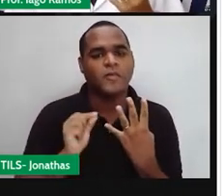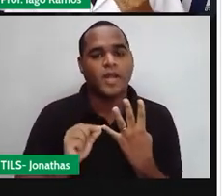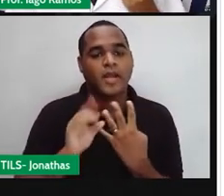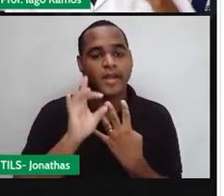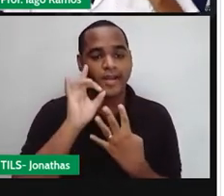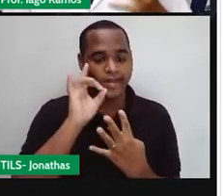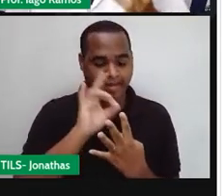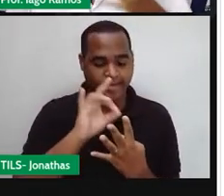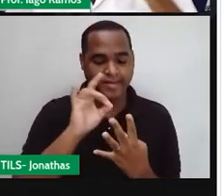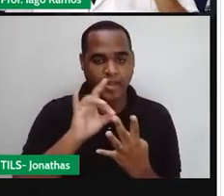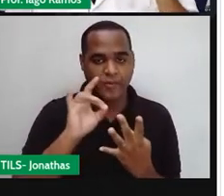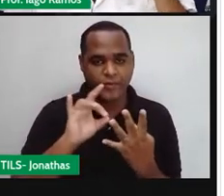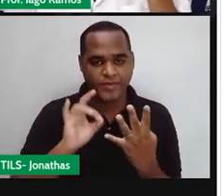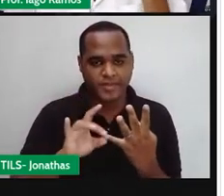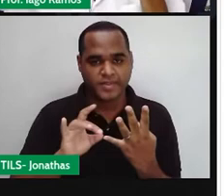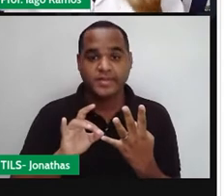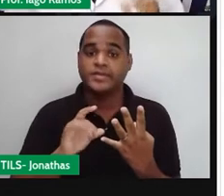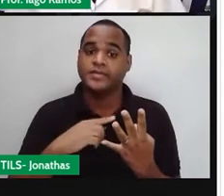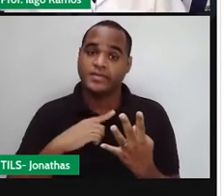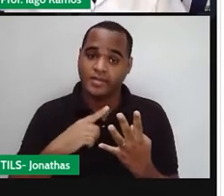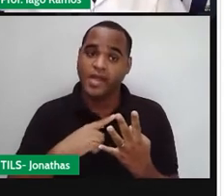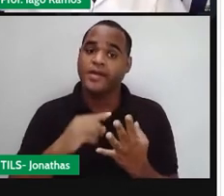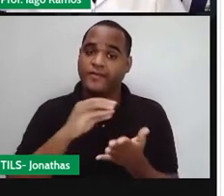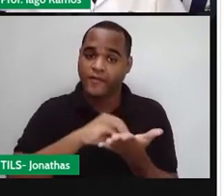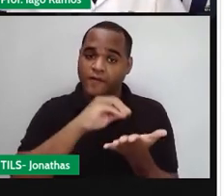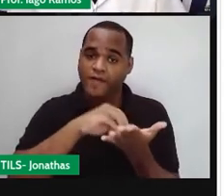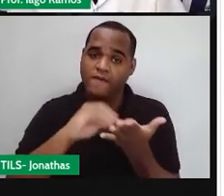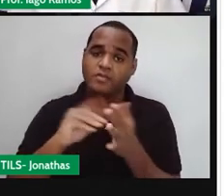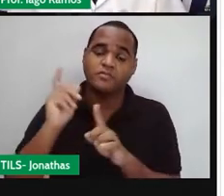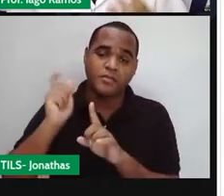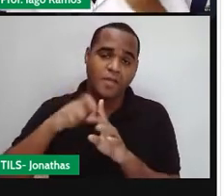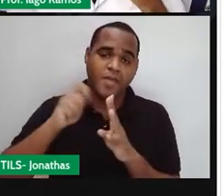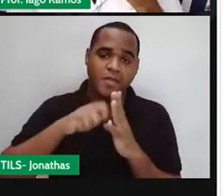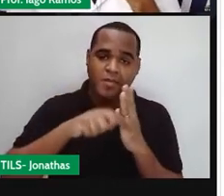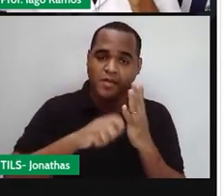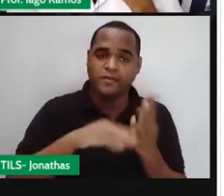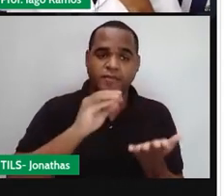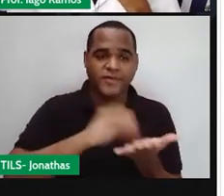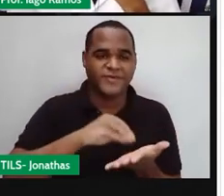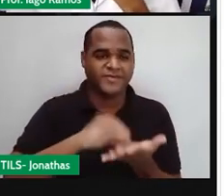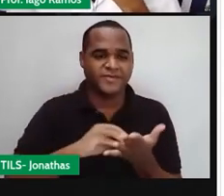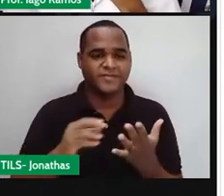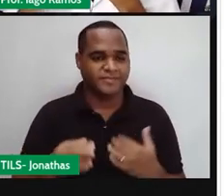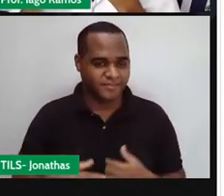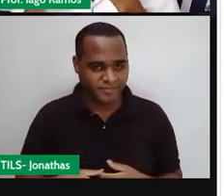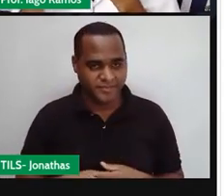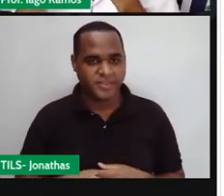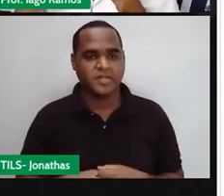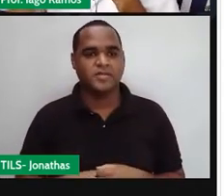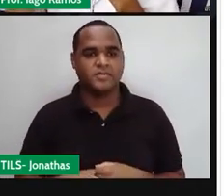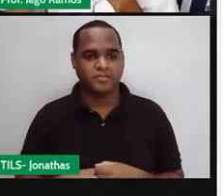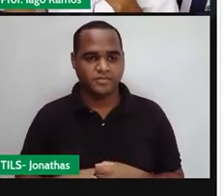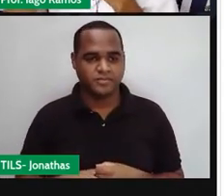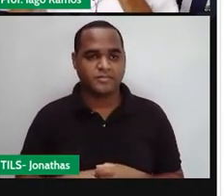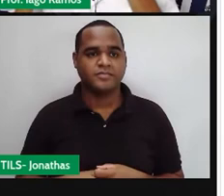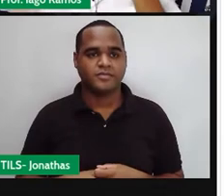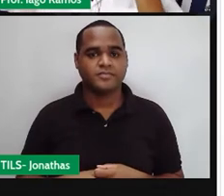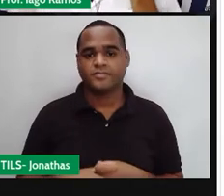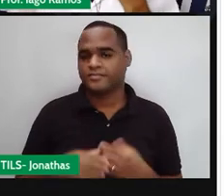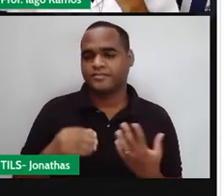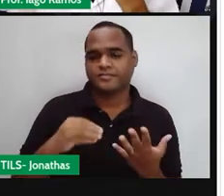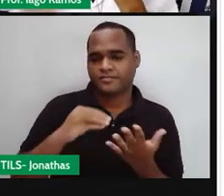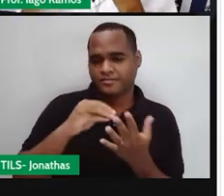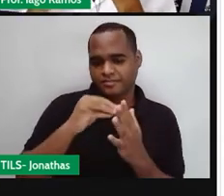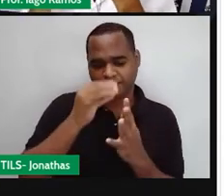dos quatro meses, eu continuo tendo uma dívida. Tá? Peguei uma dívida e quebrei essa dívida em